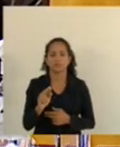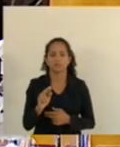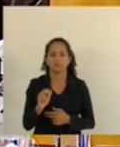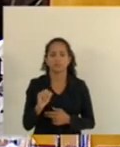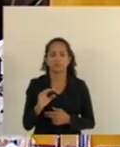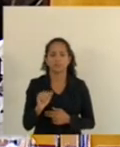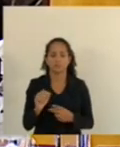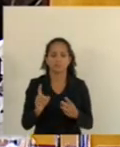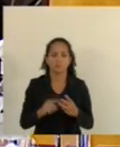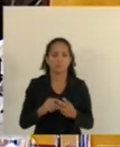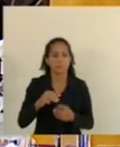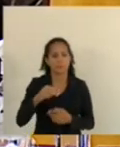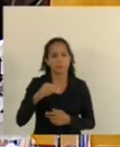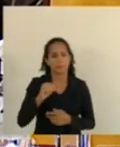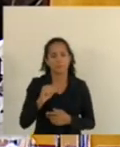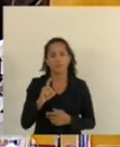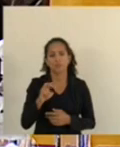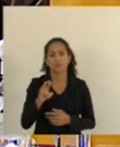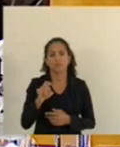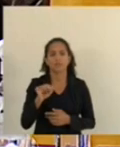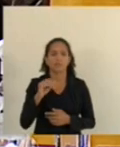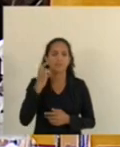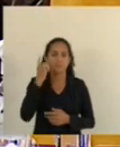deputado Marcos Madureira,